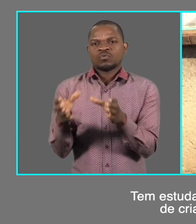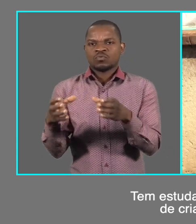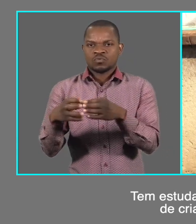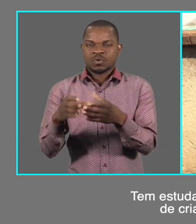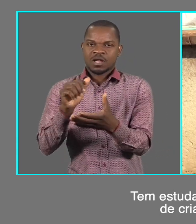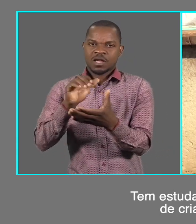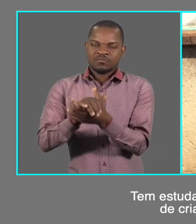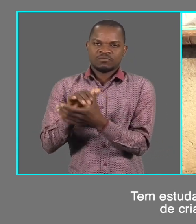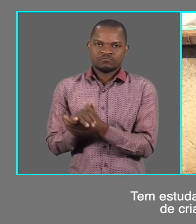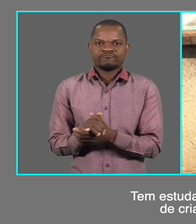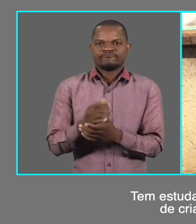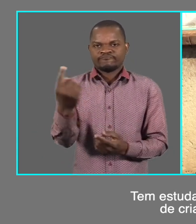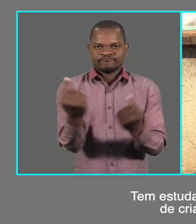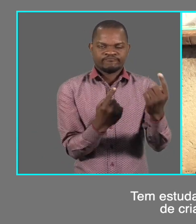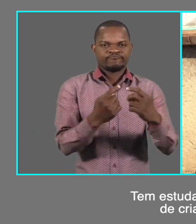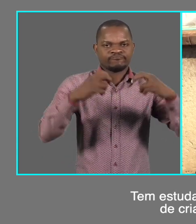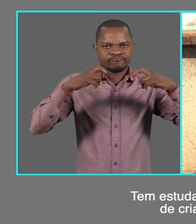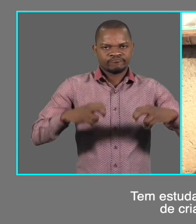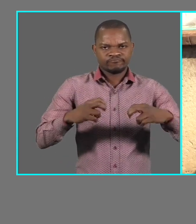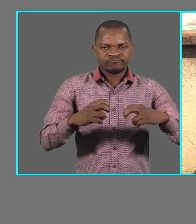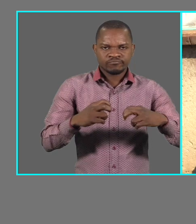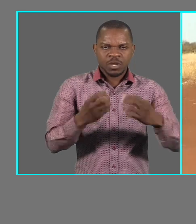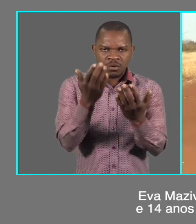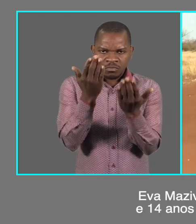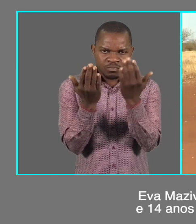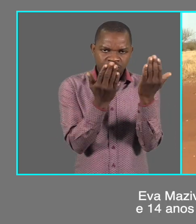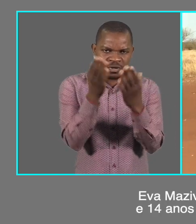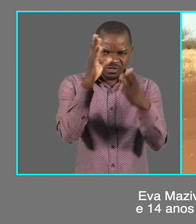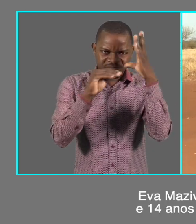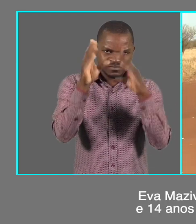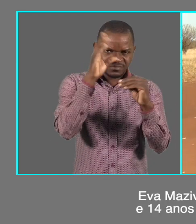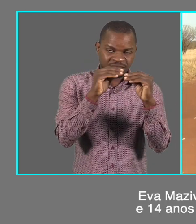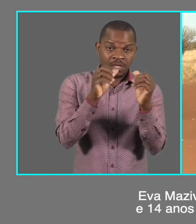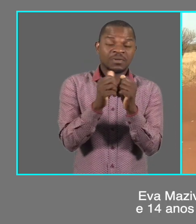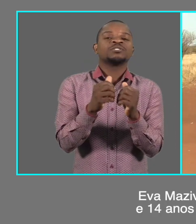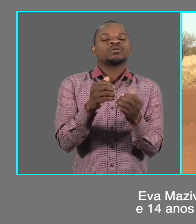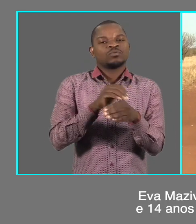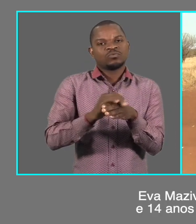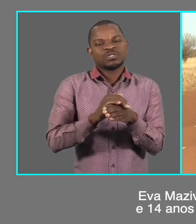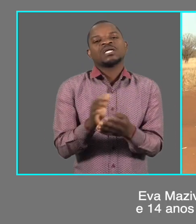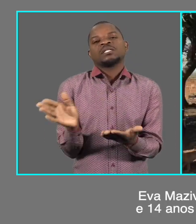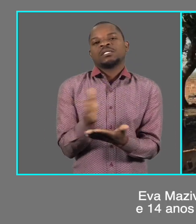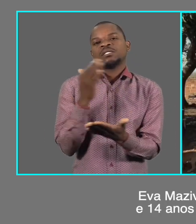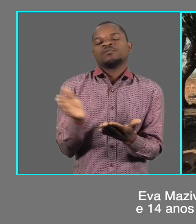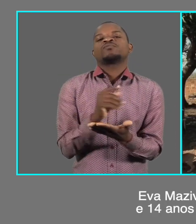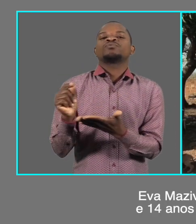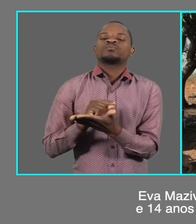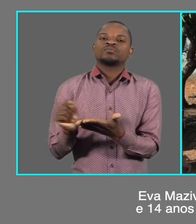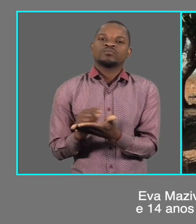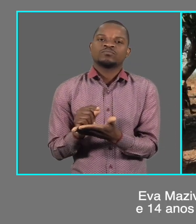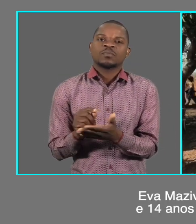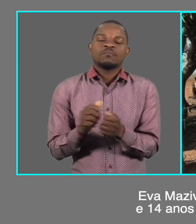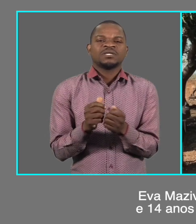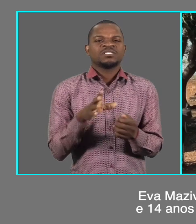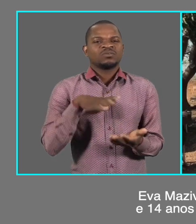considerável de crianças. Ela é que é líder. Eva Masiv e Elton Abinério, de